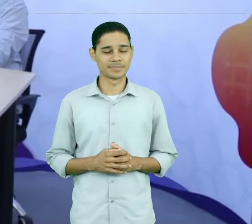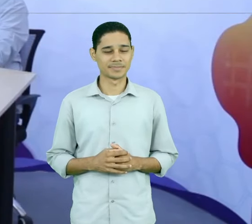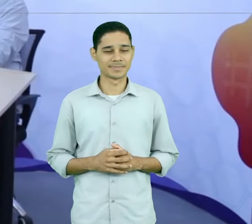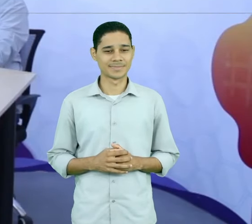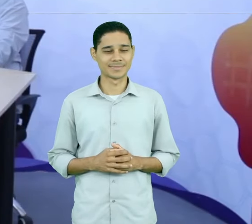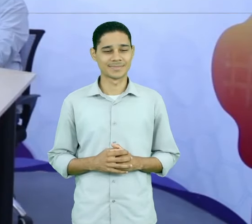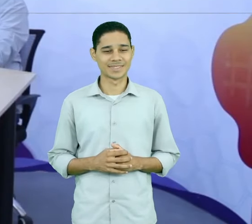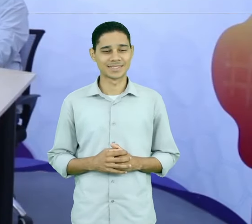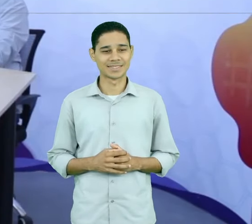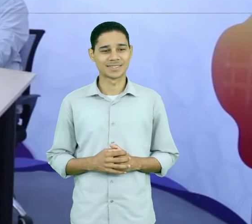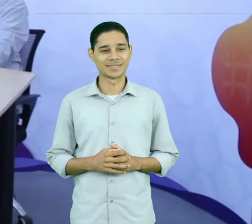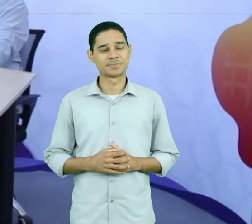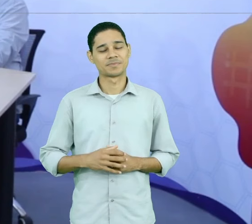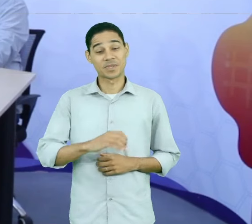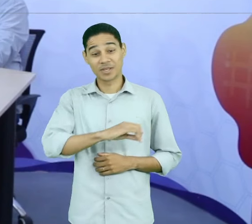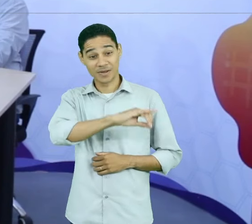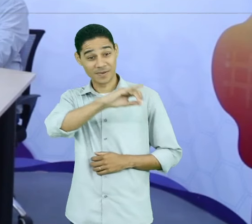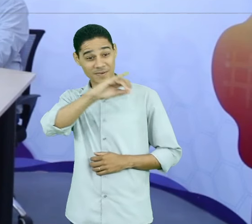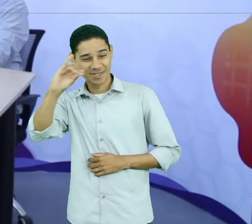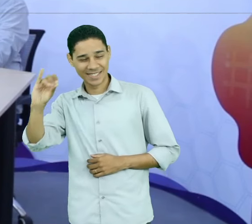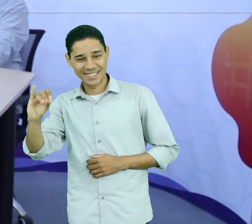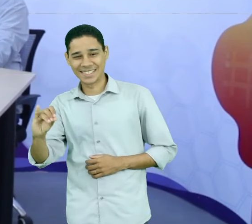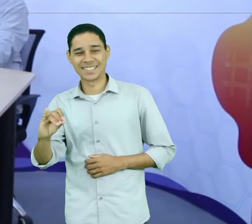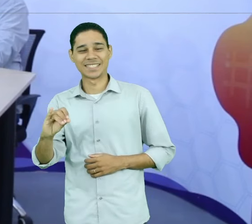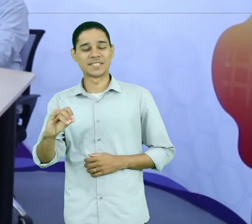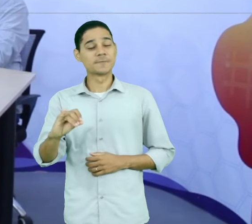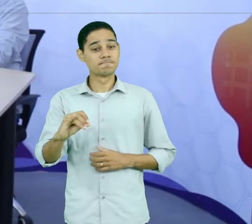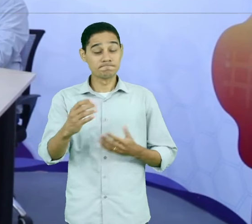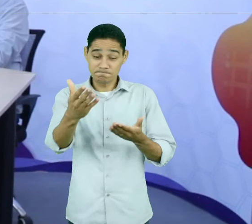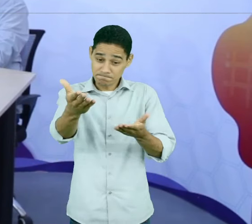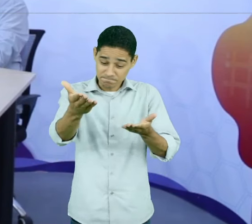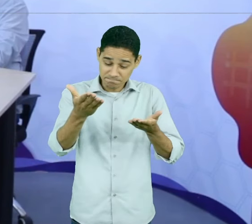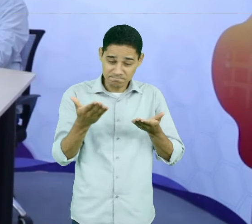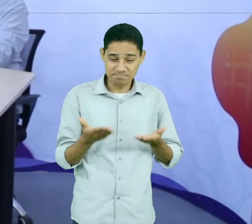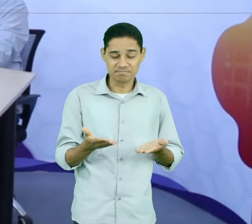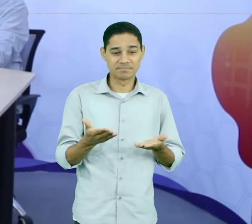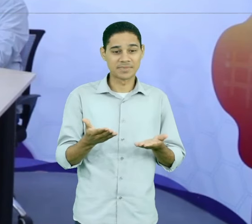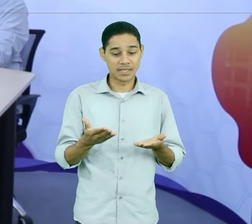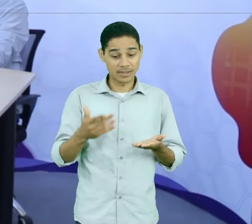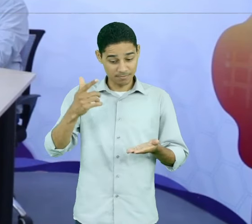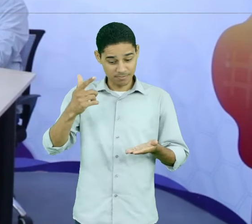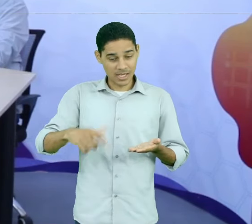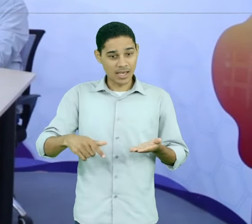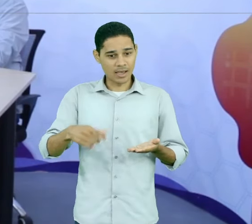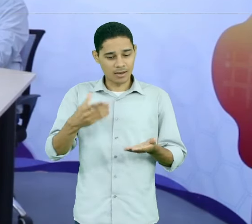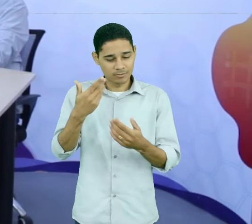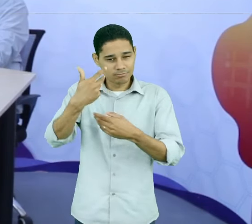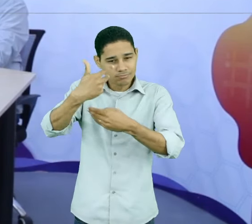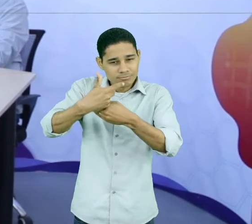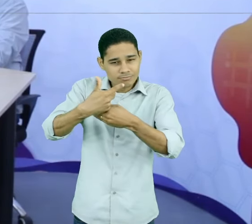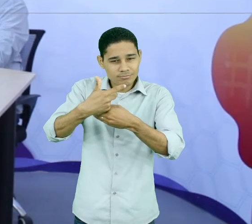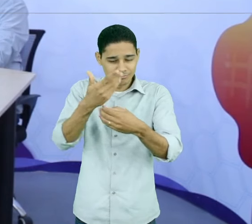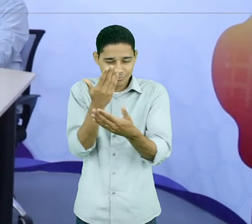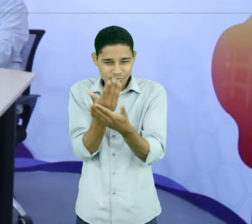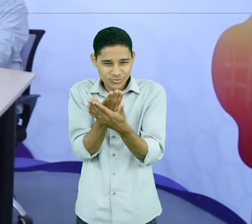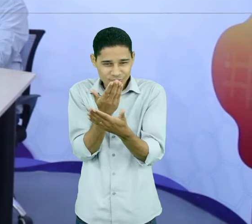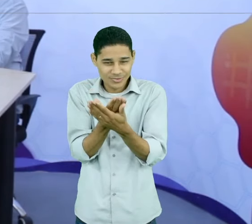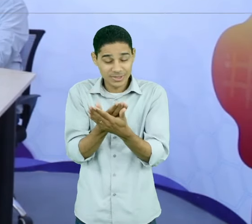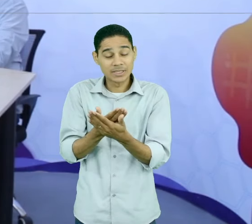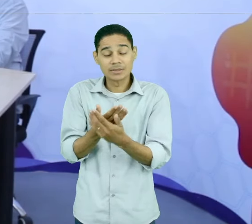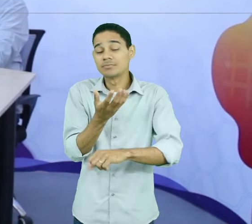Olá pessoal, sejam bem-vindos a mais uma videoaula da disciplina